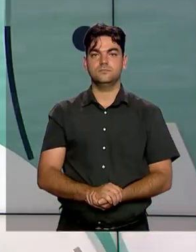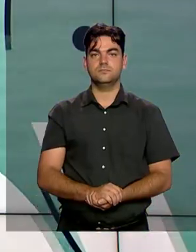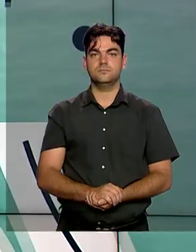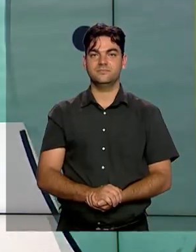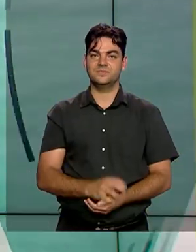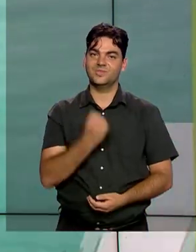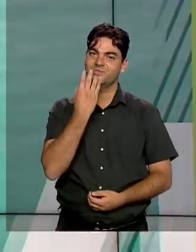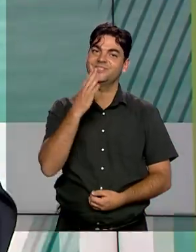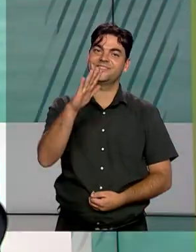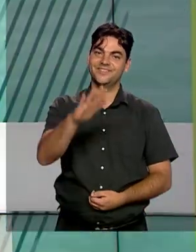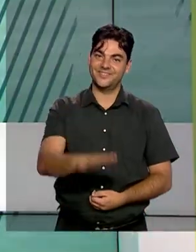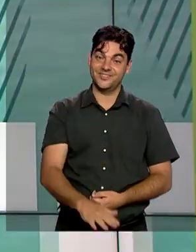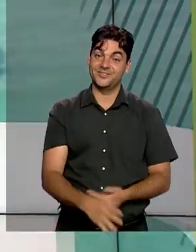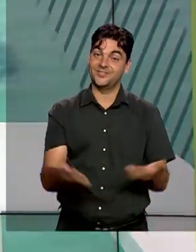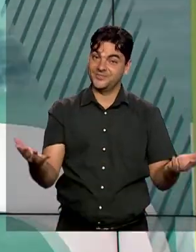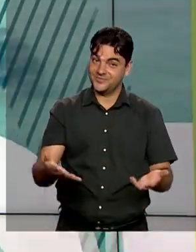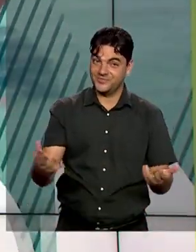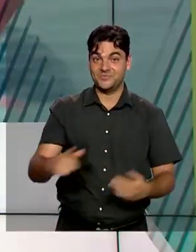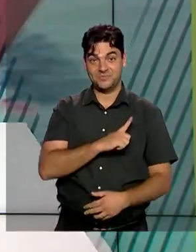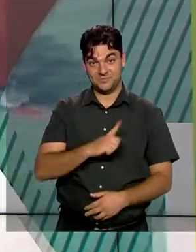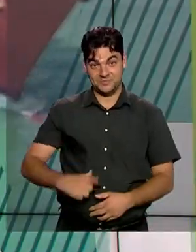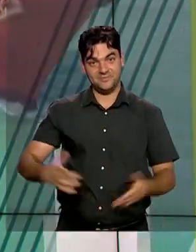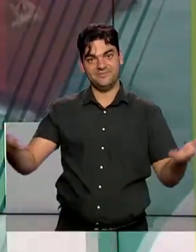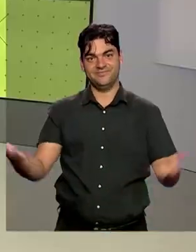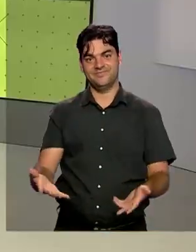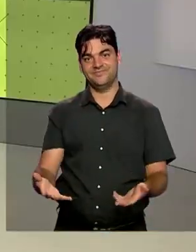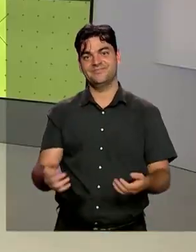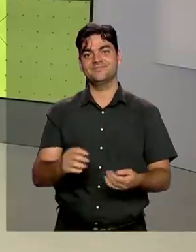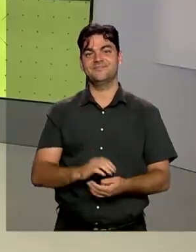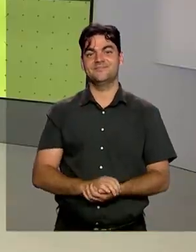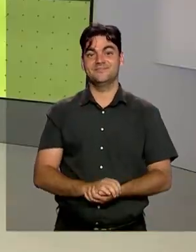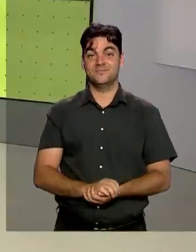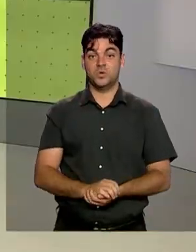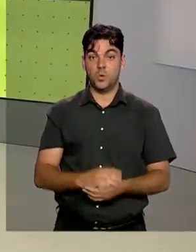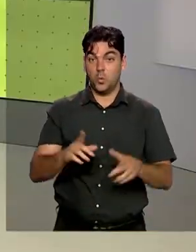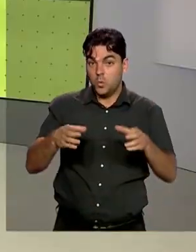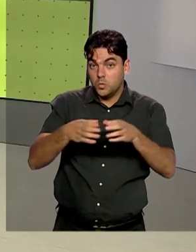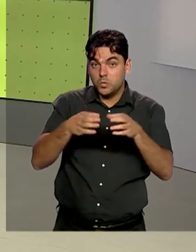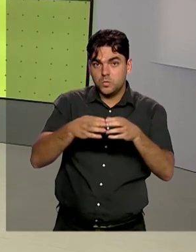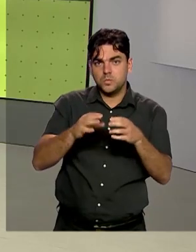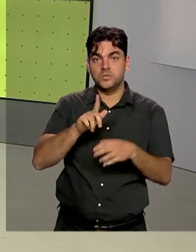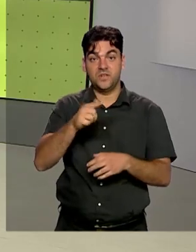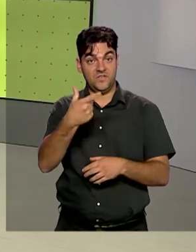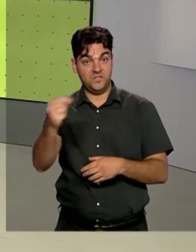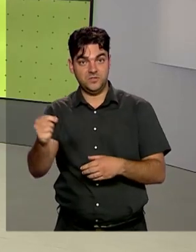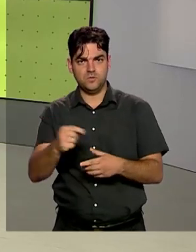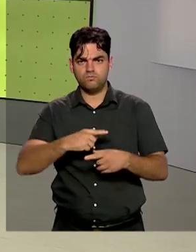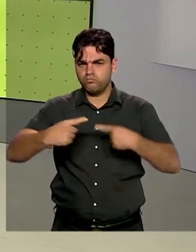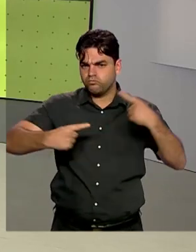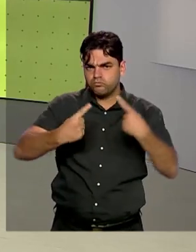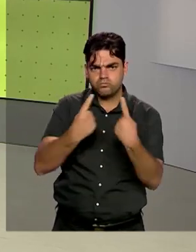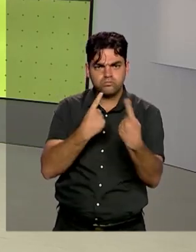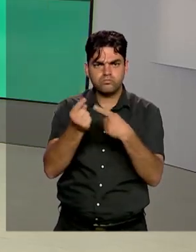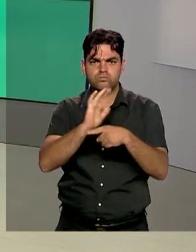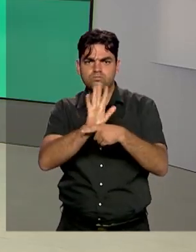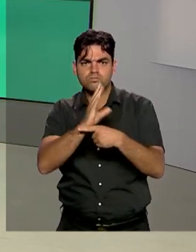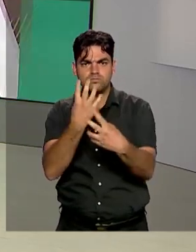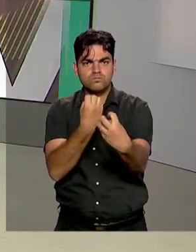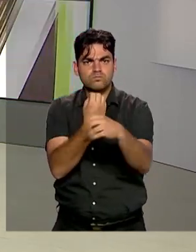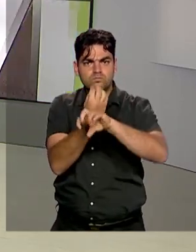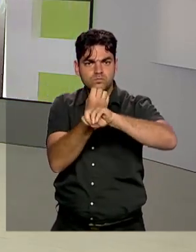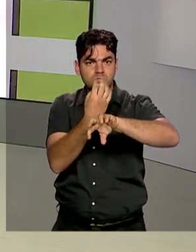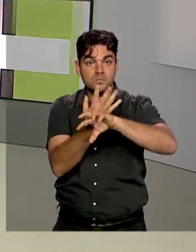Boa tarde, no ar mais um Governo Agora. Líderes do G20 conversaram hoje por videoconferência e